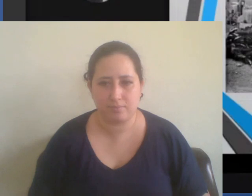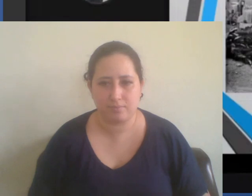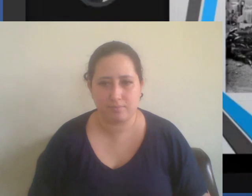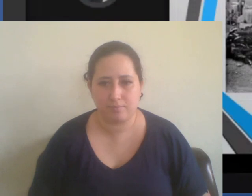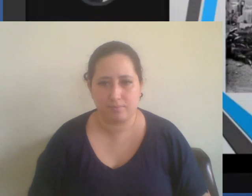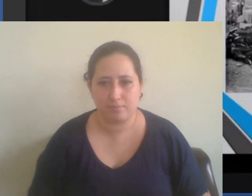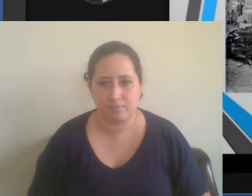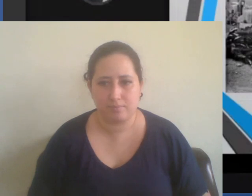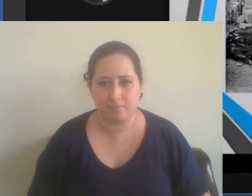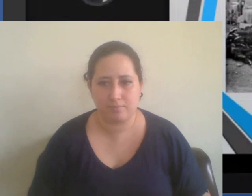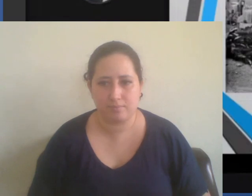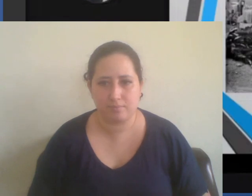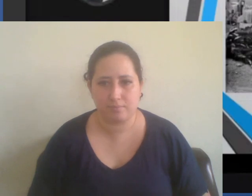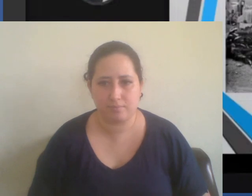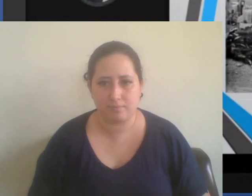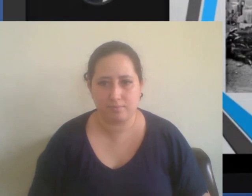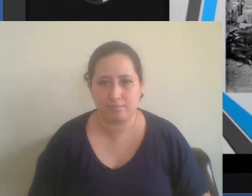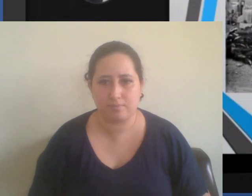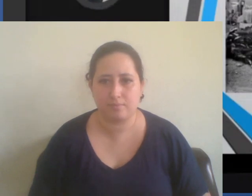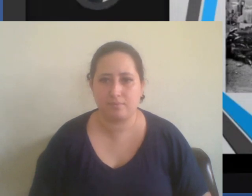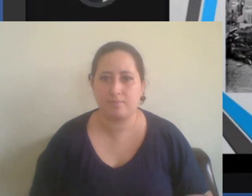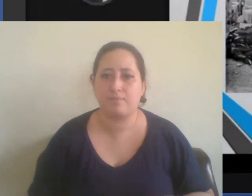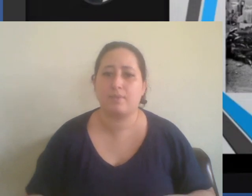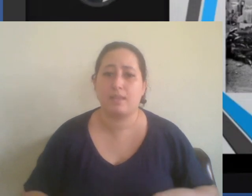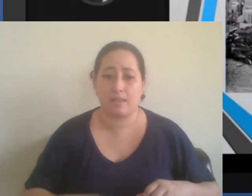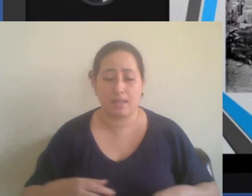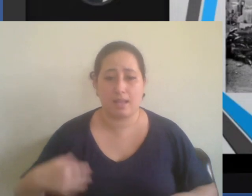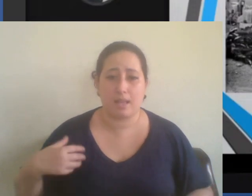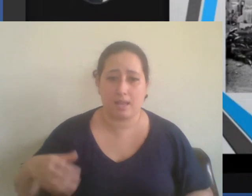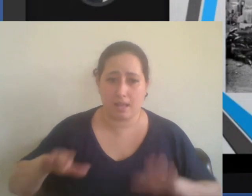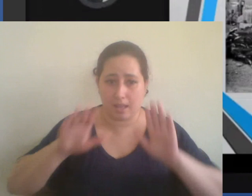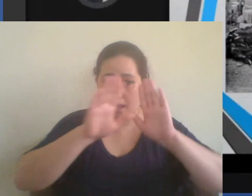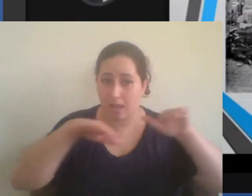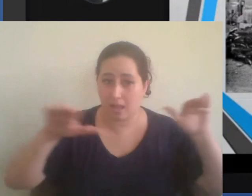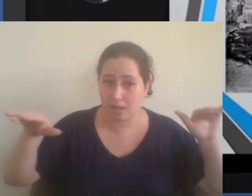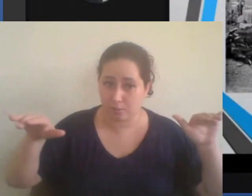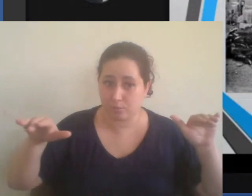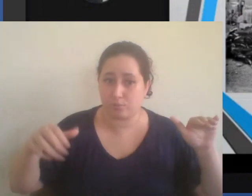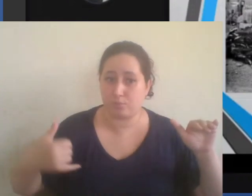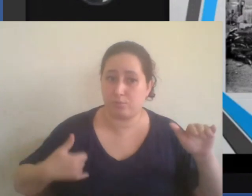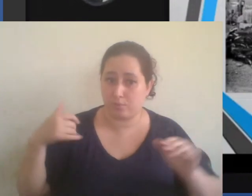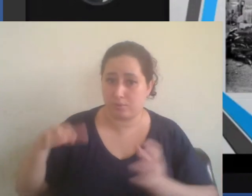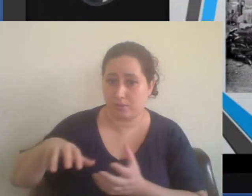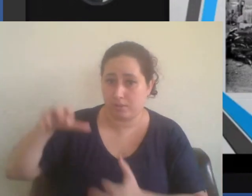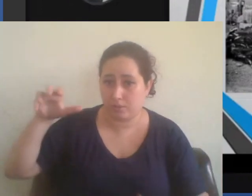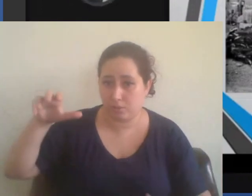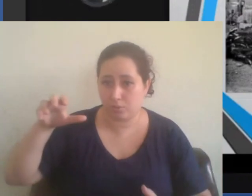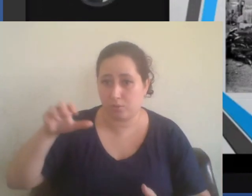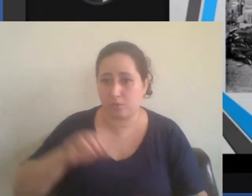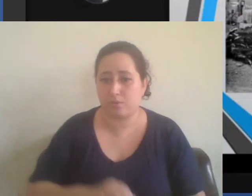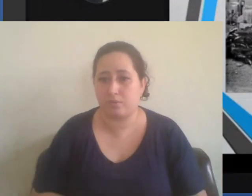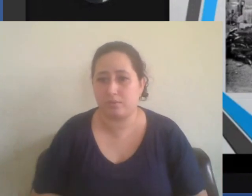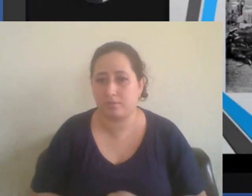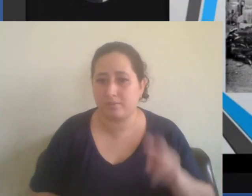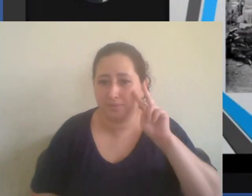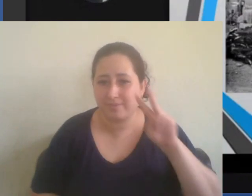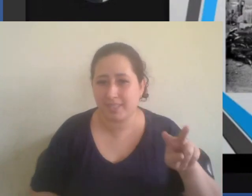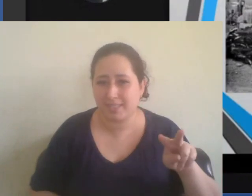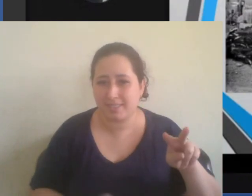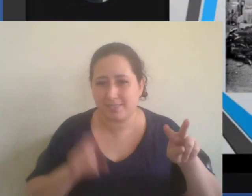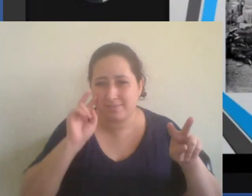as vítimas civis adultos idosos não civis de um modo geral aí vocês têm a imagem